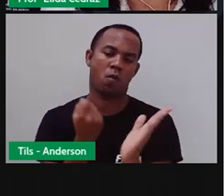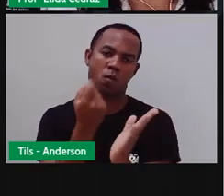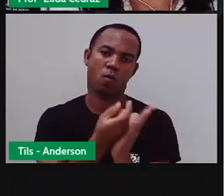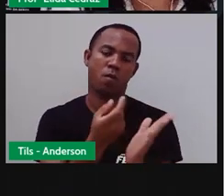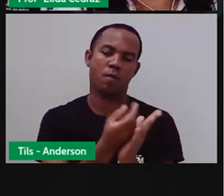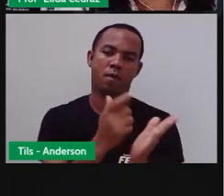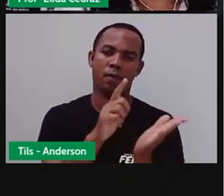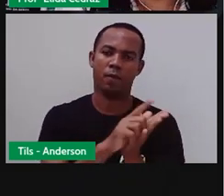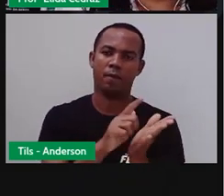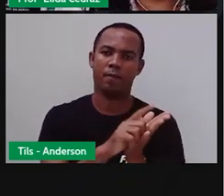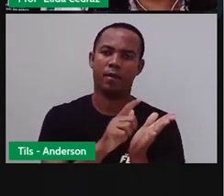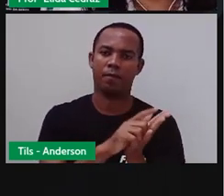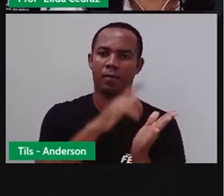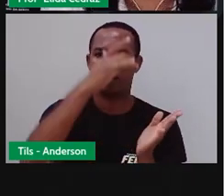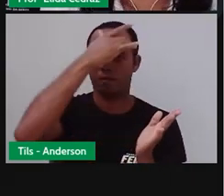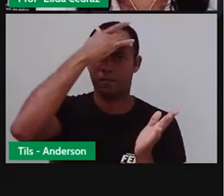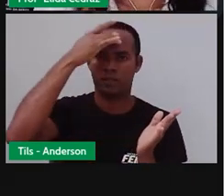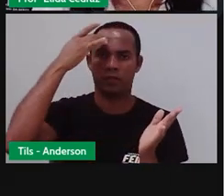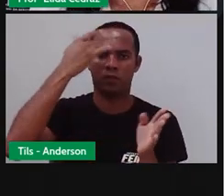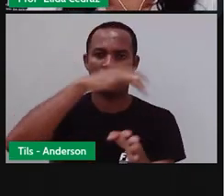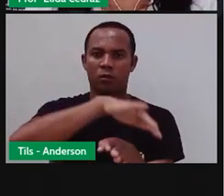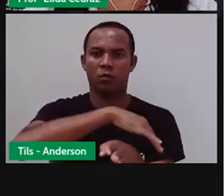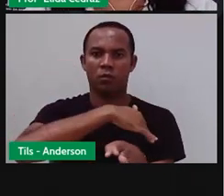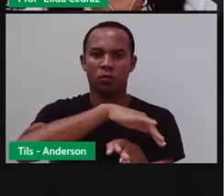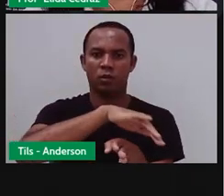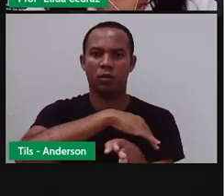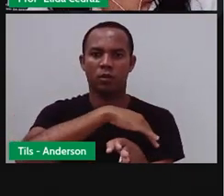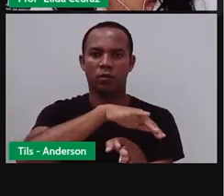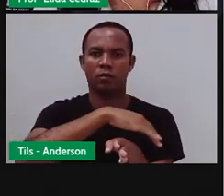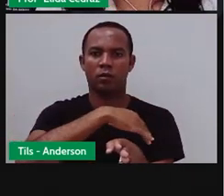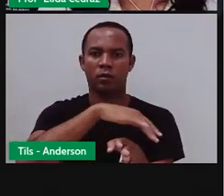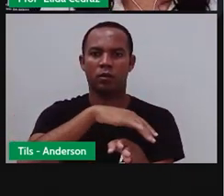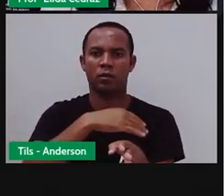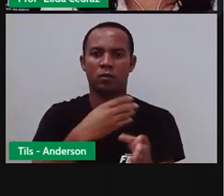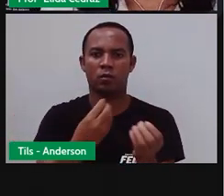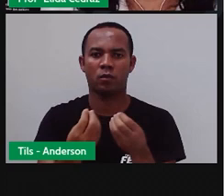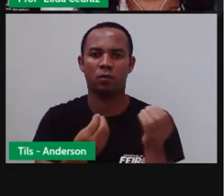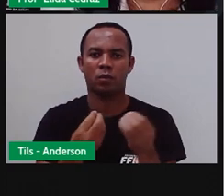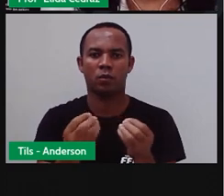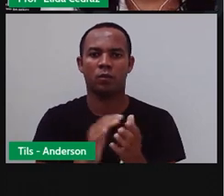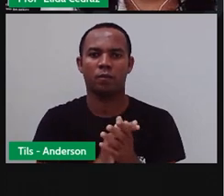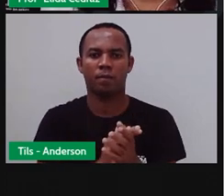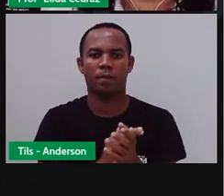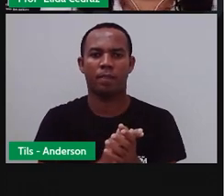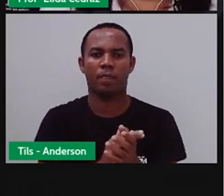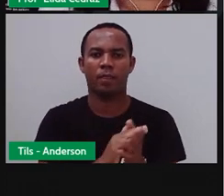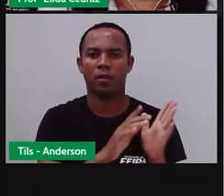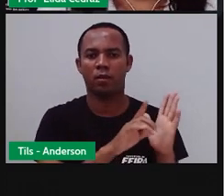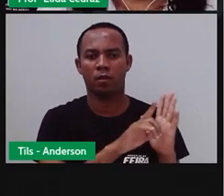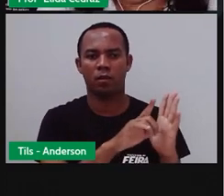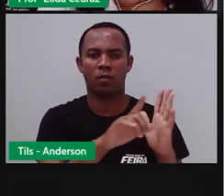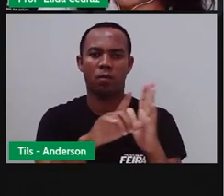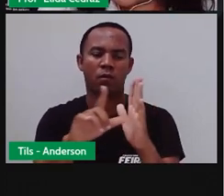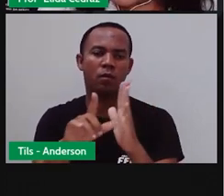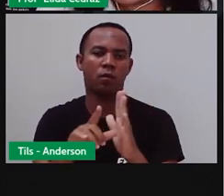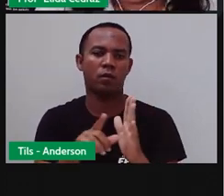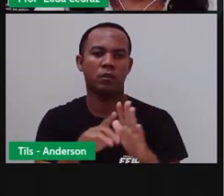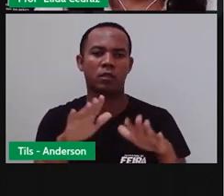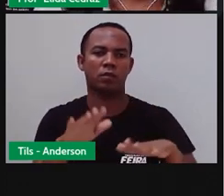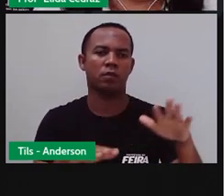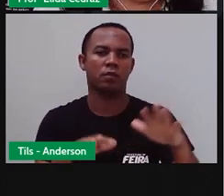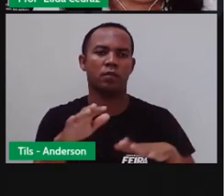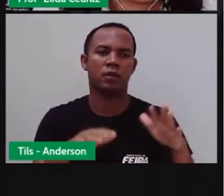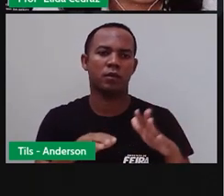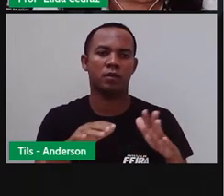e moças que vendem pelas ruas, ou nas bancas de revista, nas lojas de departamento, nas farmácias.